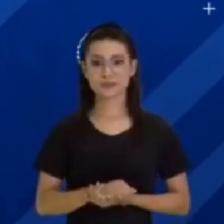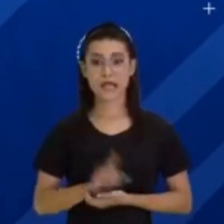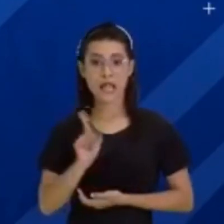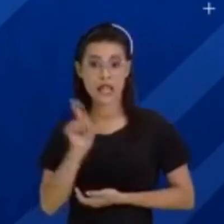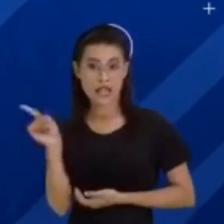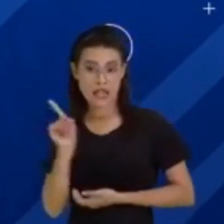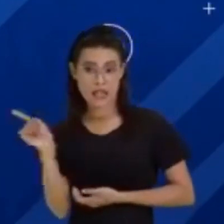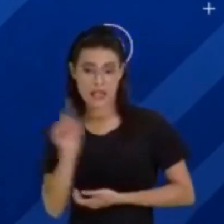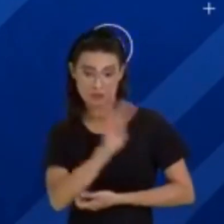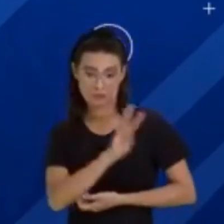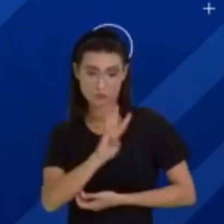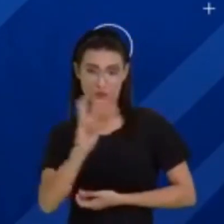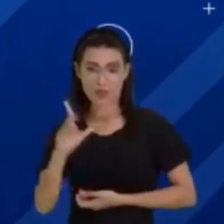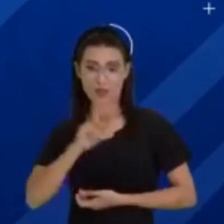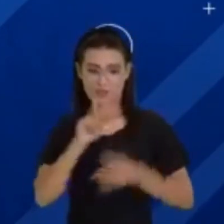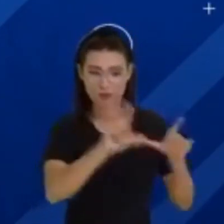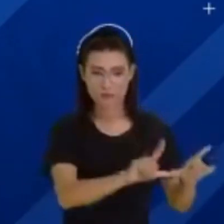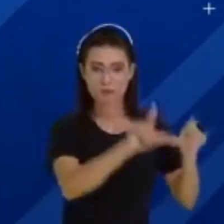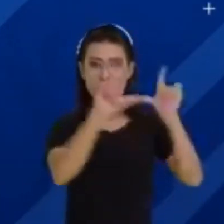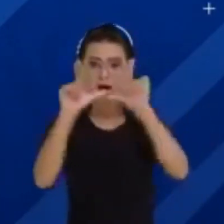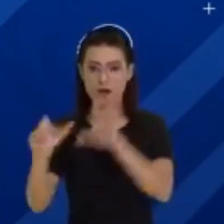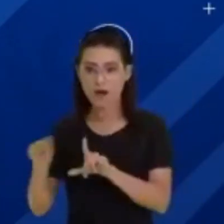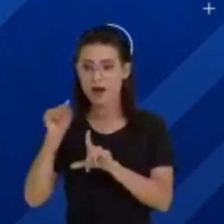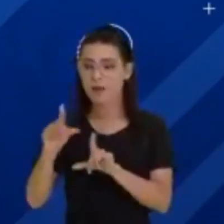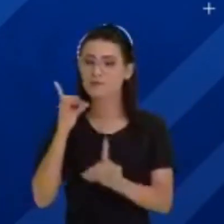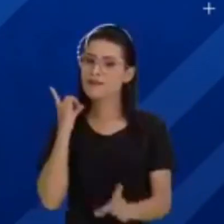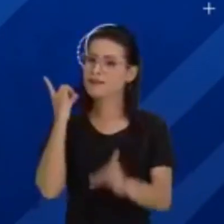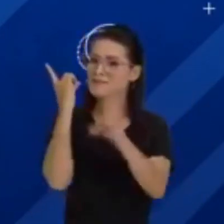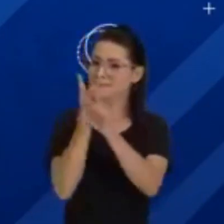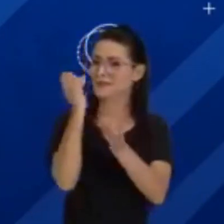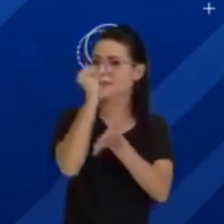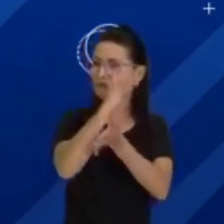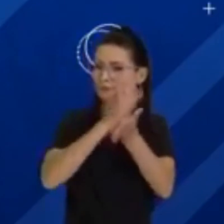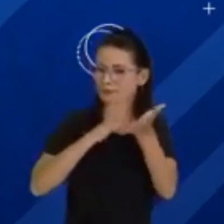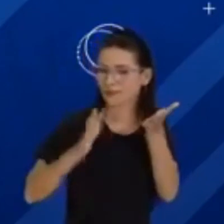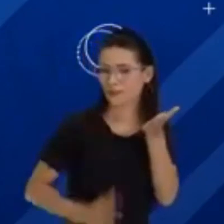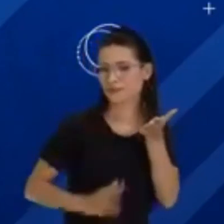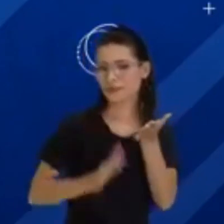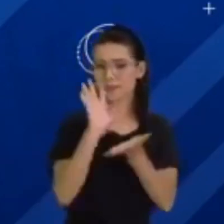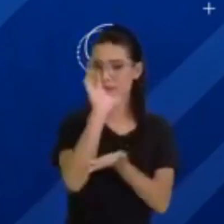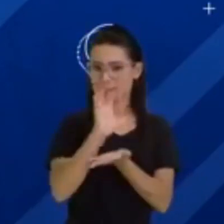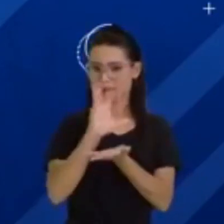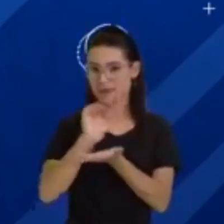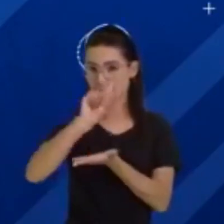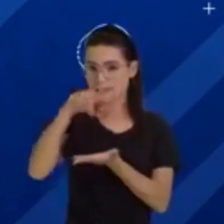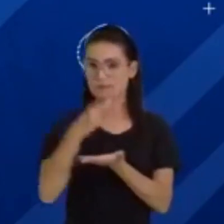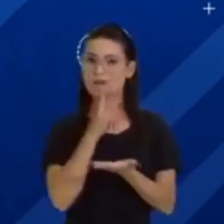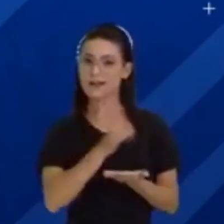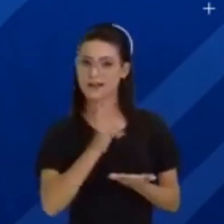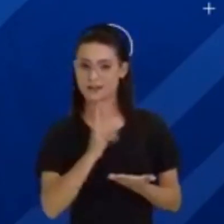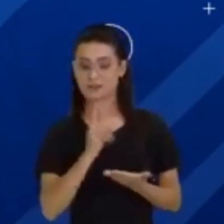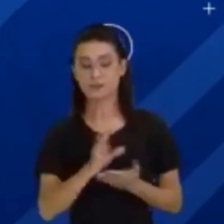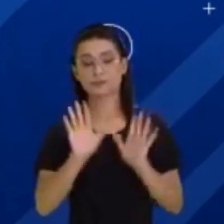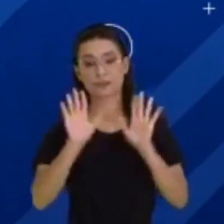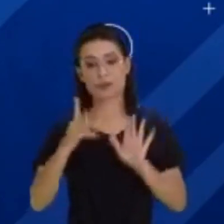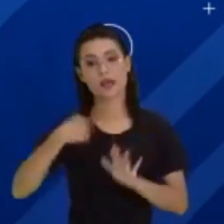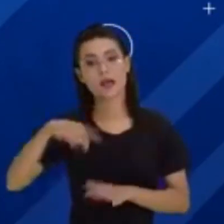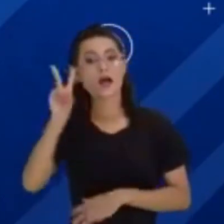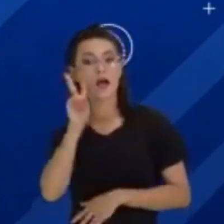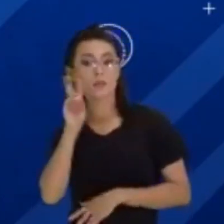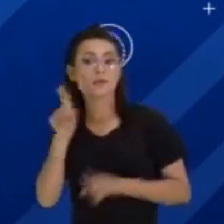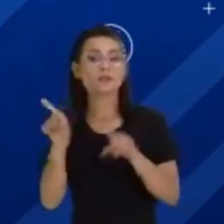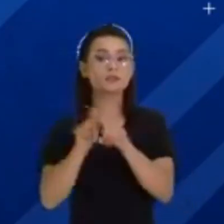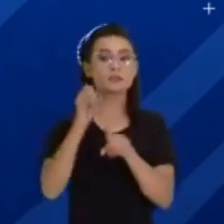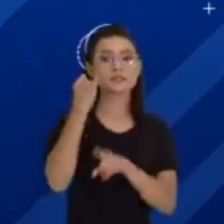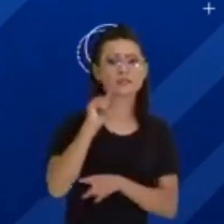vá lá na aba Para Casa e você vai ter vários exercícios para baixar e fazer. Lembrando também que se você